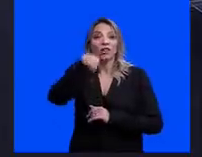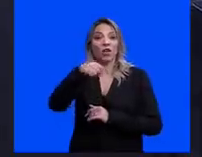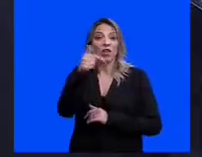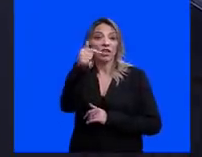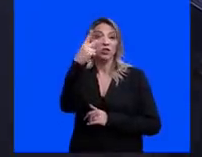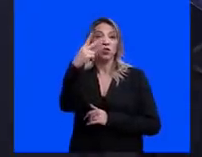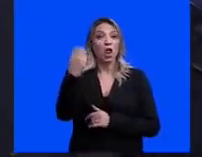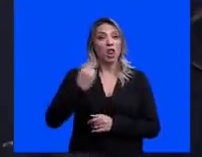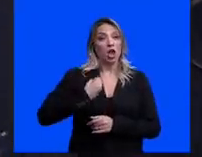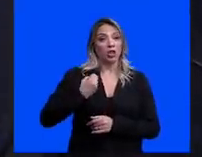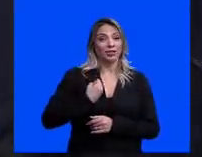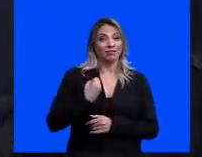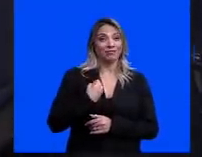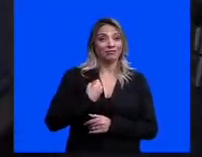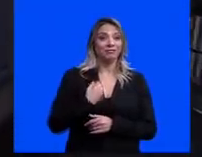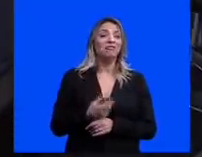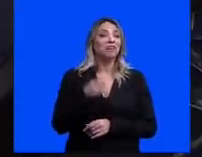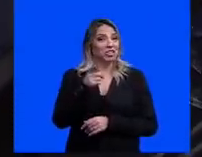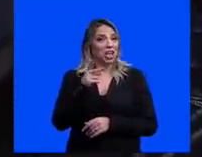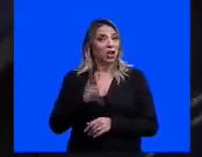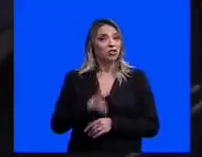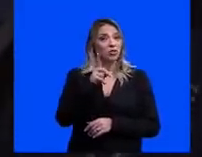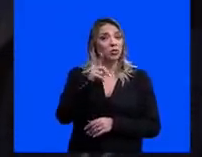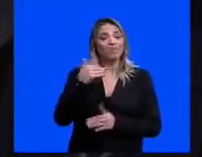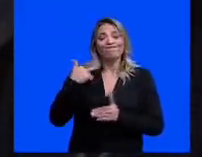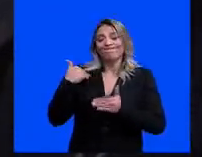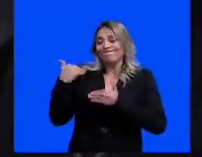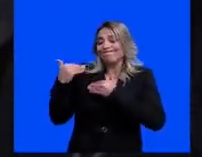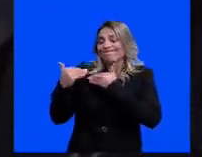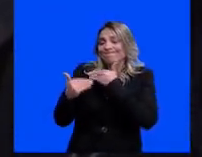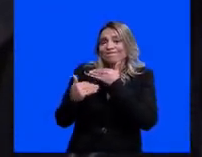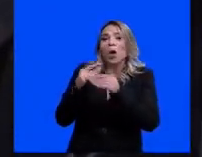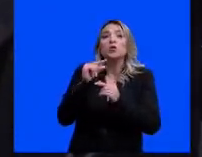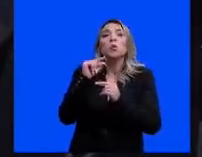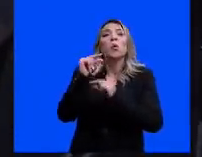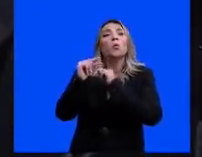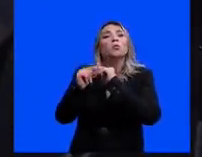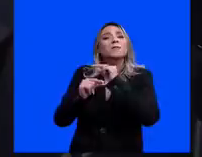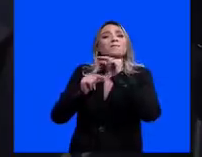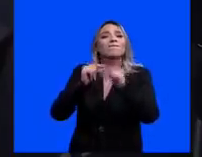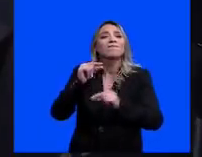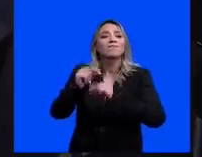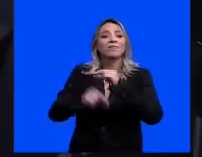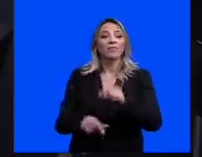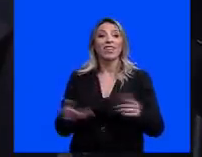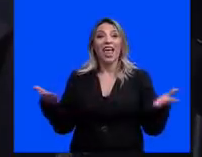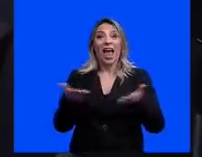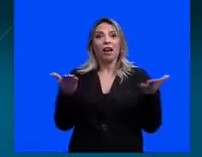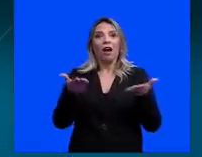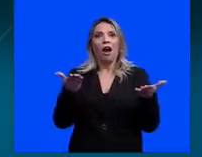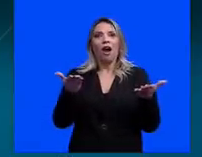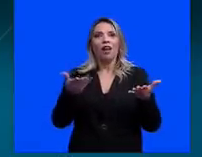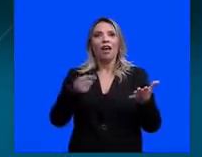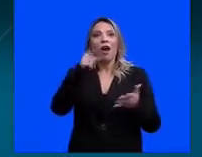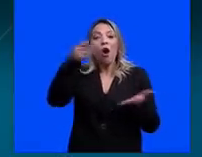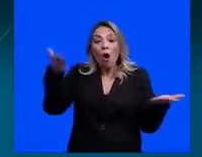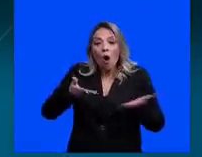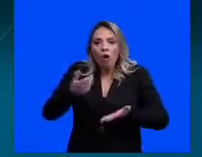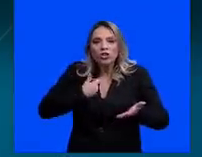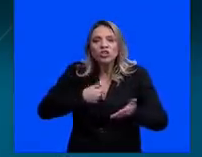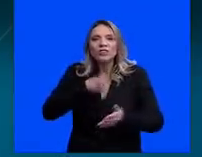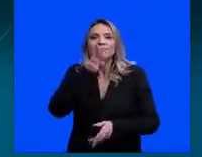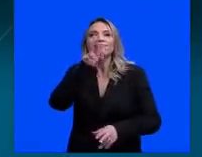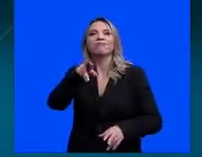Portanto, você continua em recuperação. E agora, com essa condenação, com a